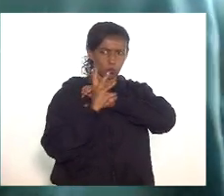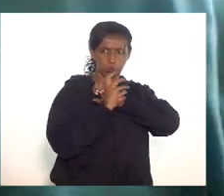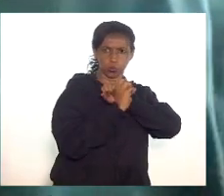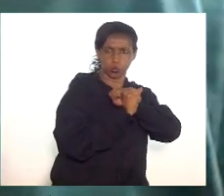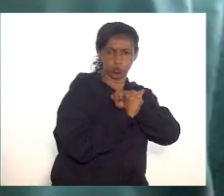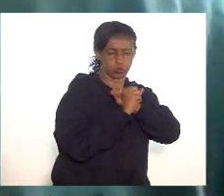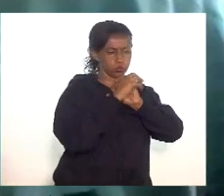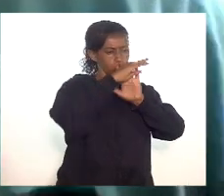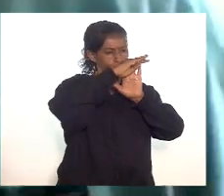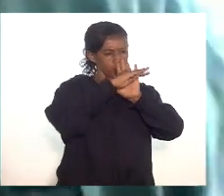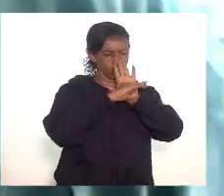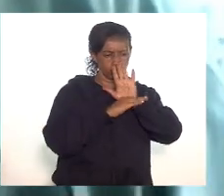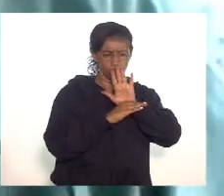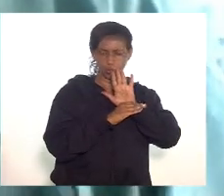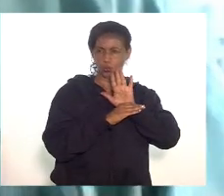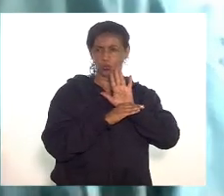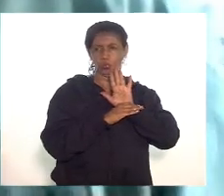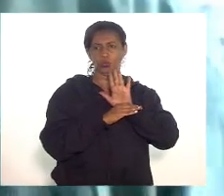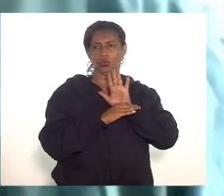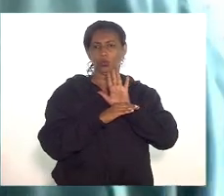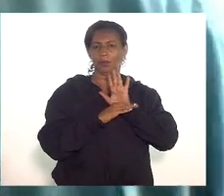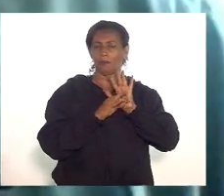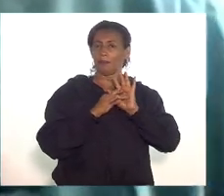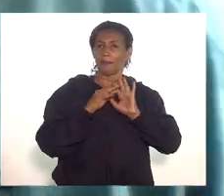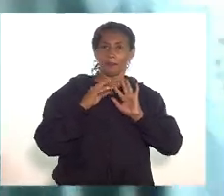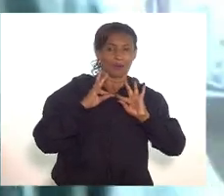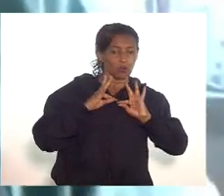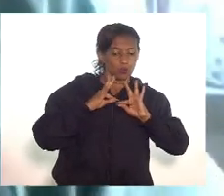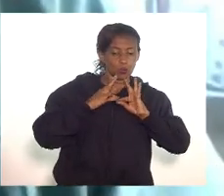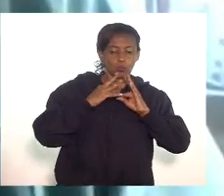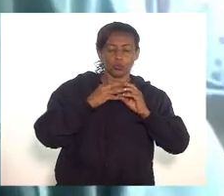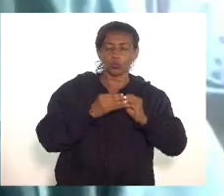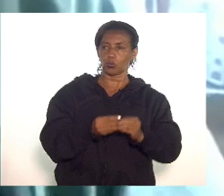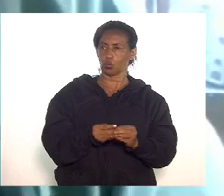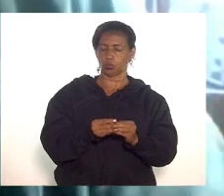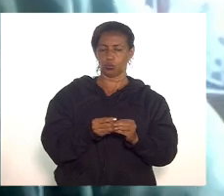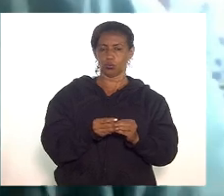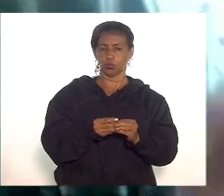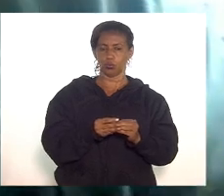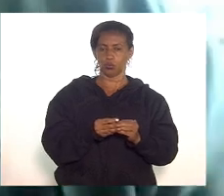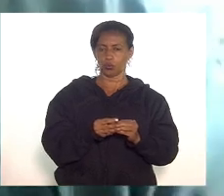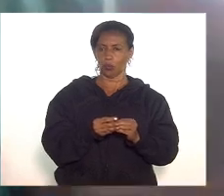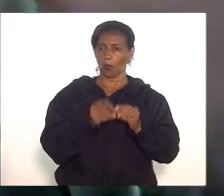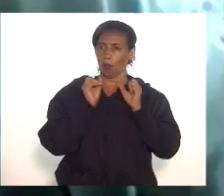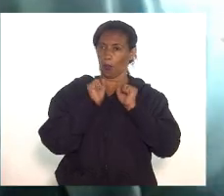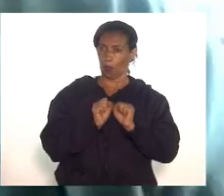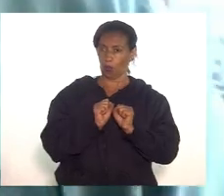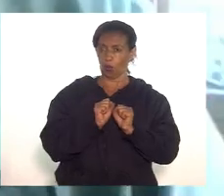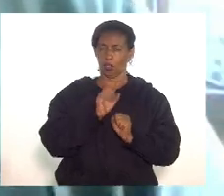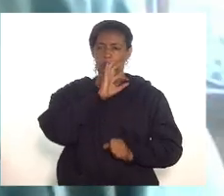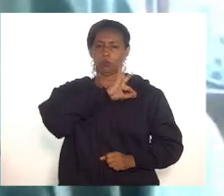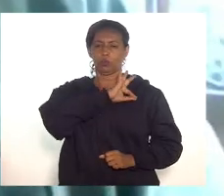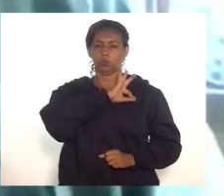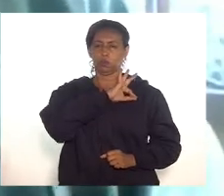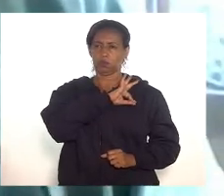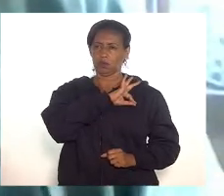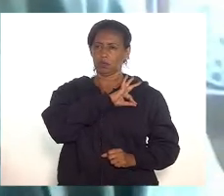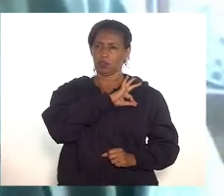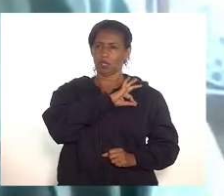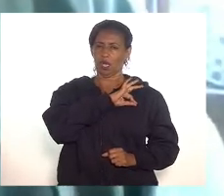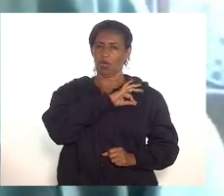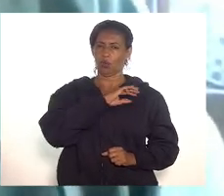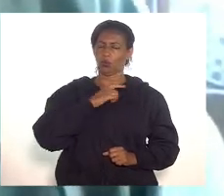gradação de penalidade para o poder policial ou do Ministério Público ser